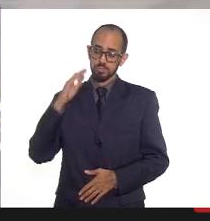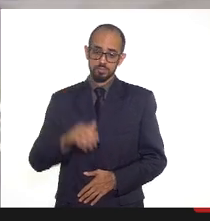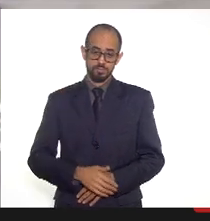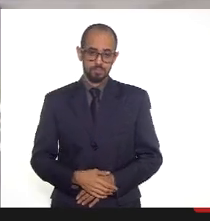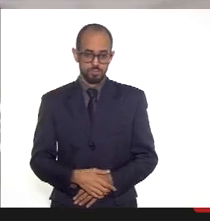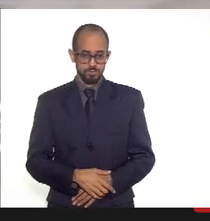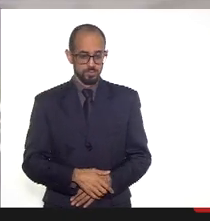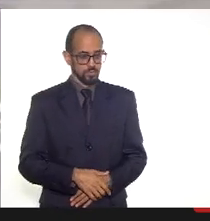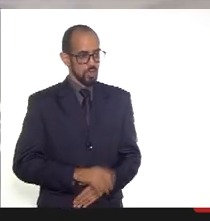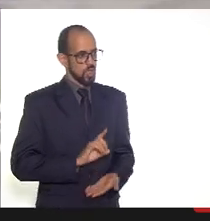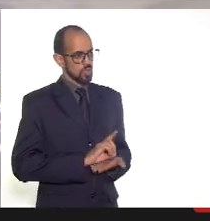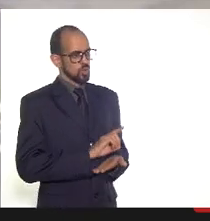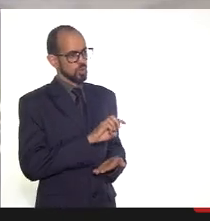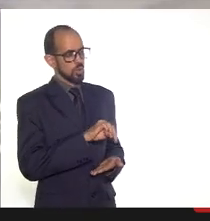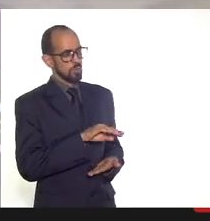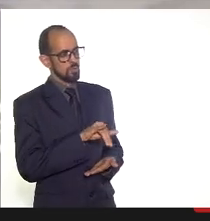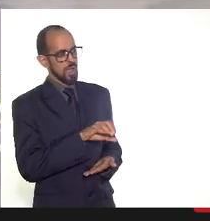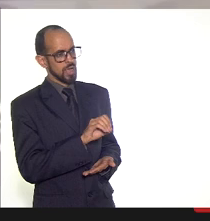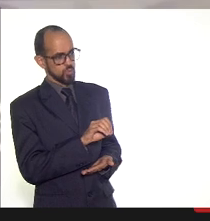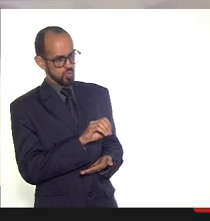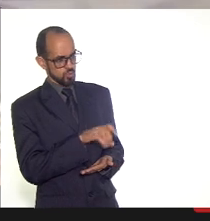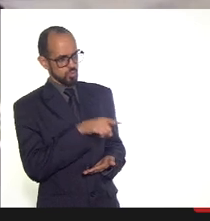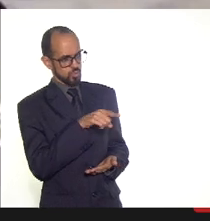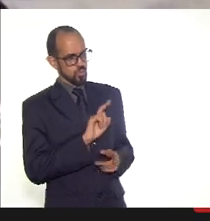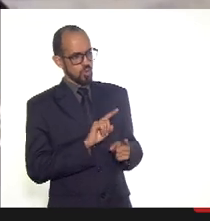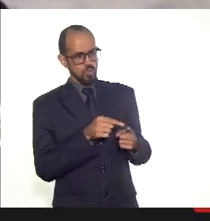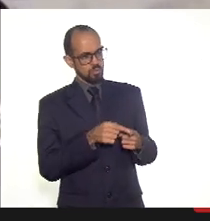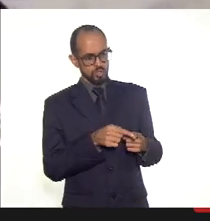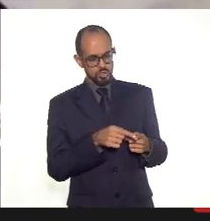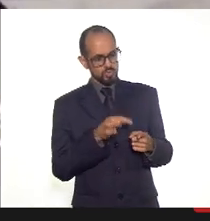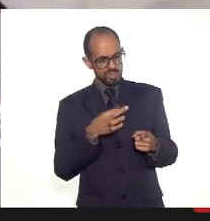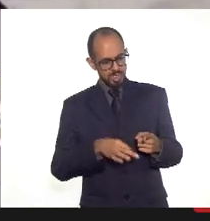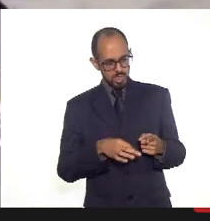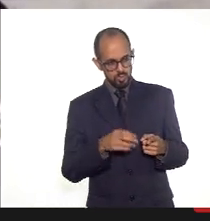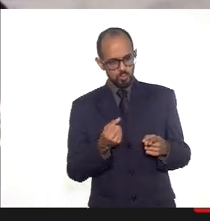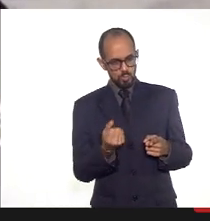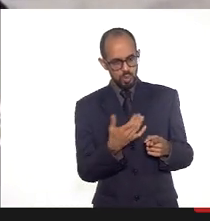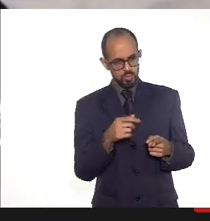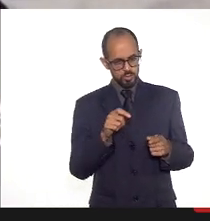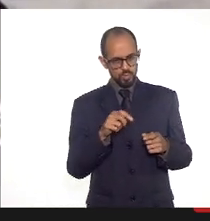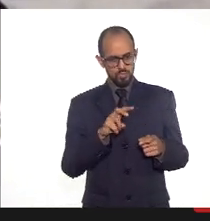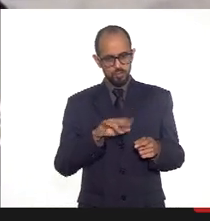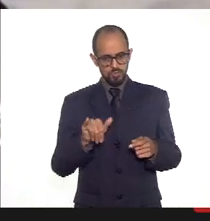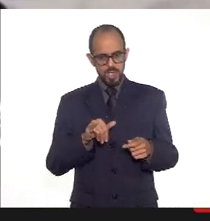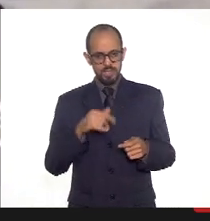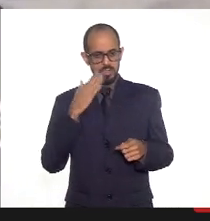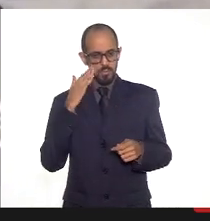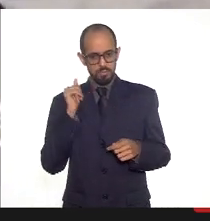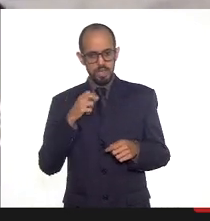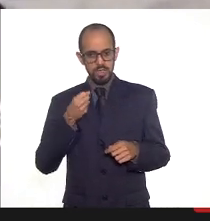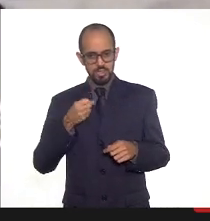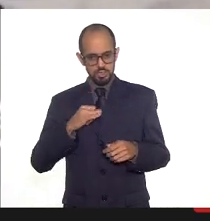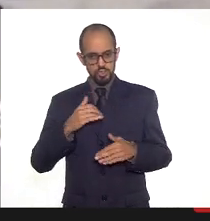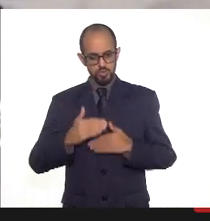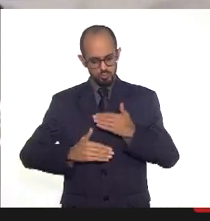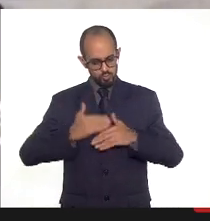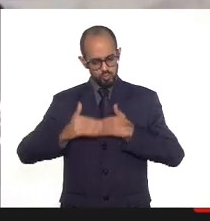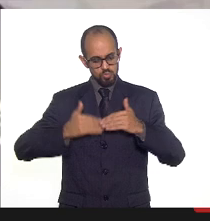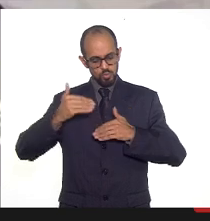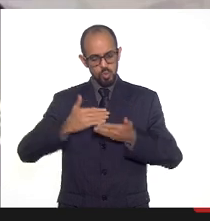Doutor Mário Sérgio, objetivamente, quando é que a gente pode dizer que dê o primeiro passo nesse projeto